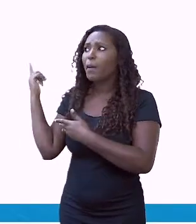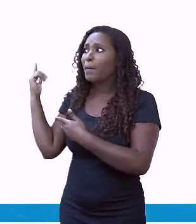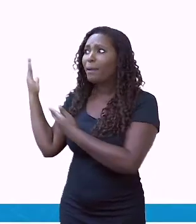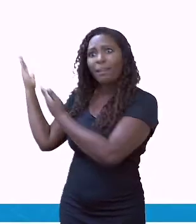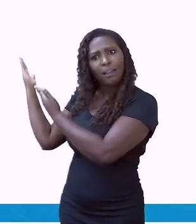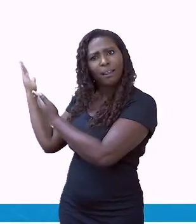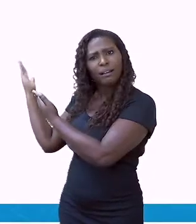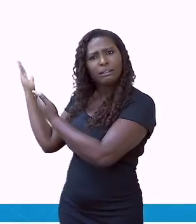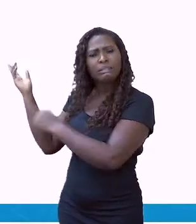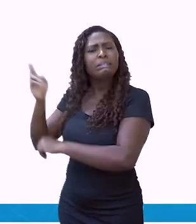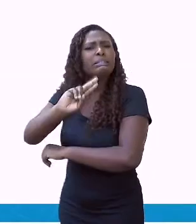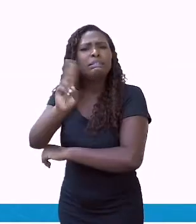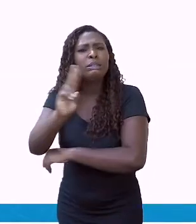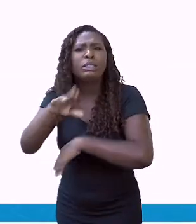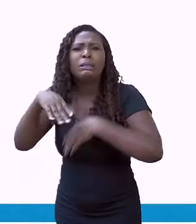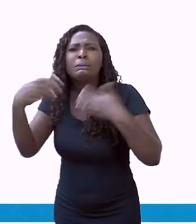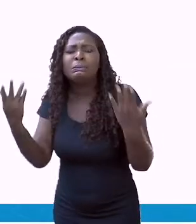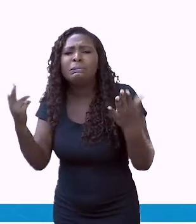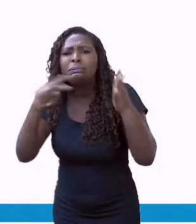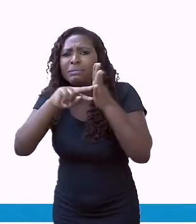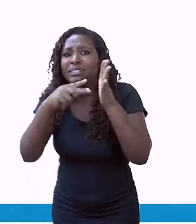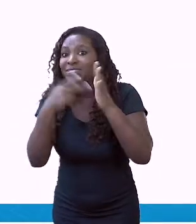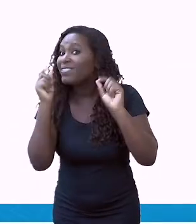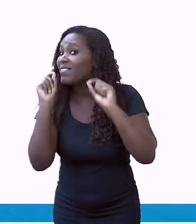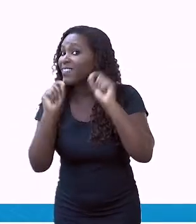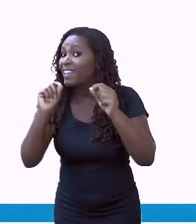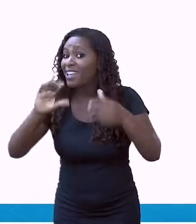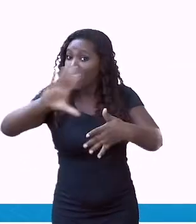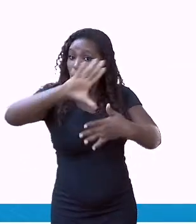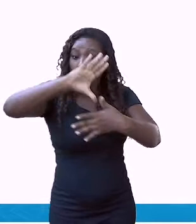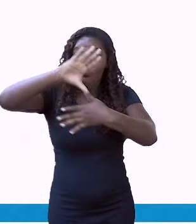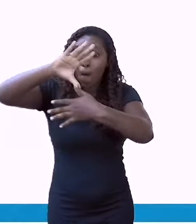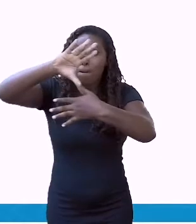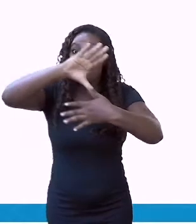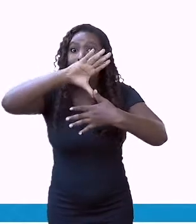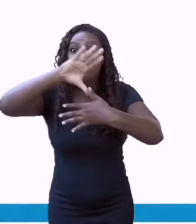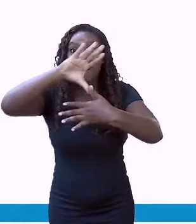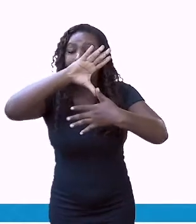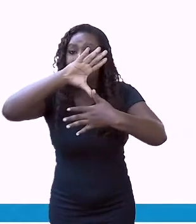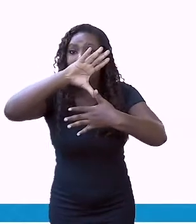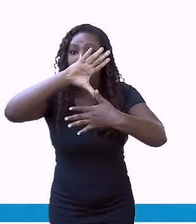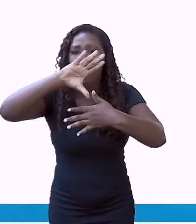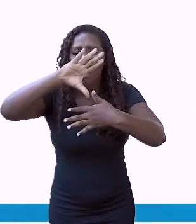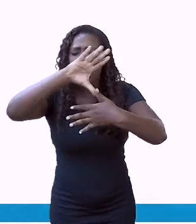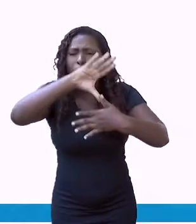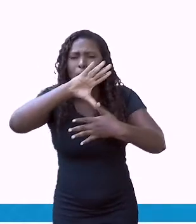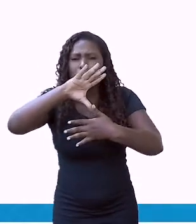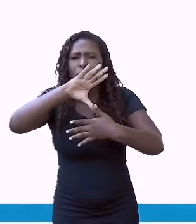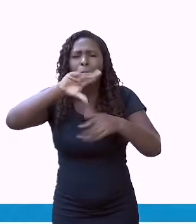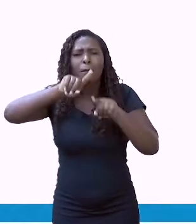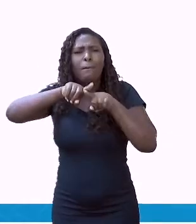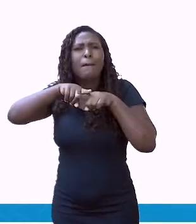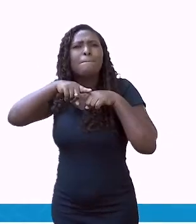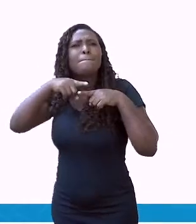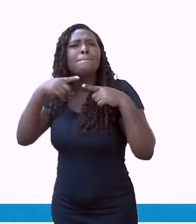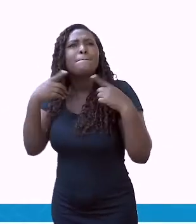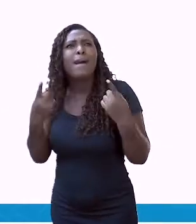população em anamorfoses. Você já ouviu essa palavrinha? Ou esse palavrão?